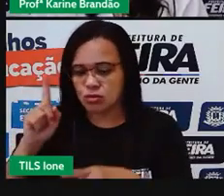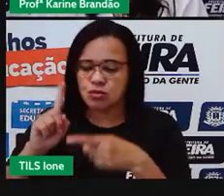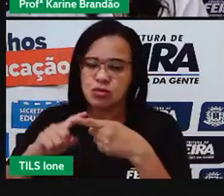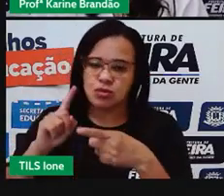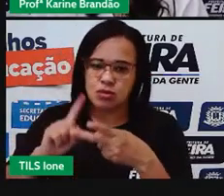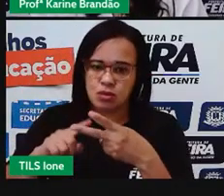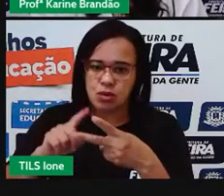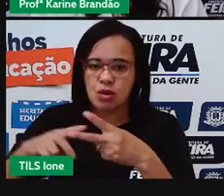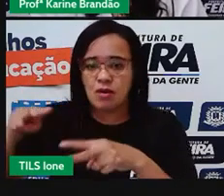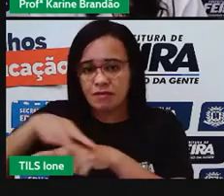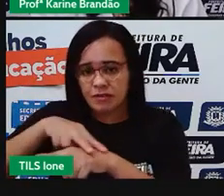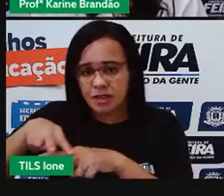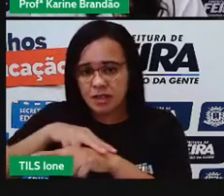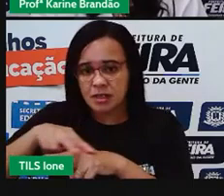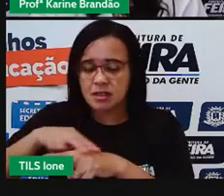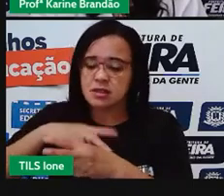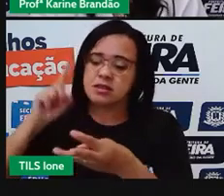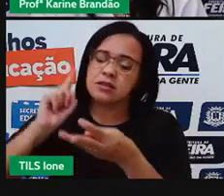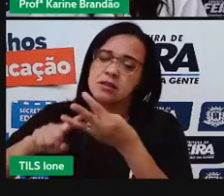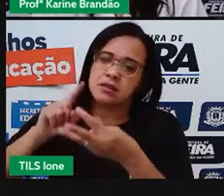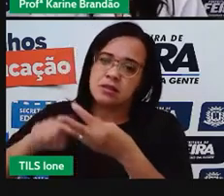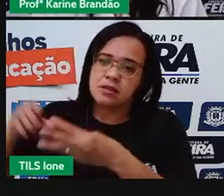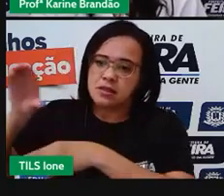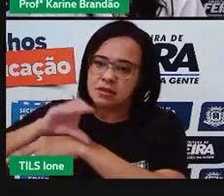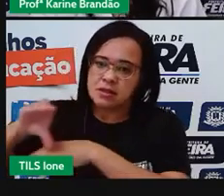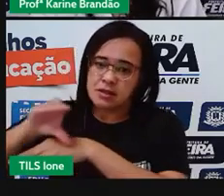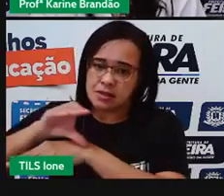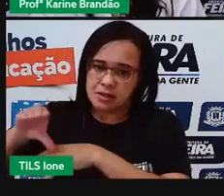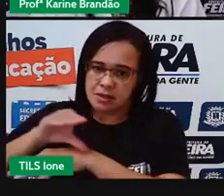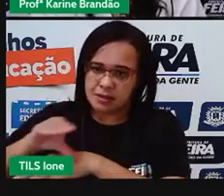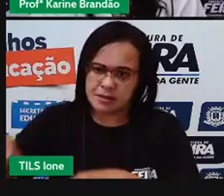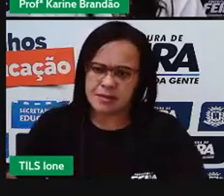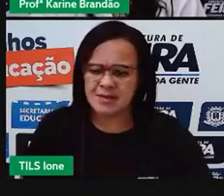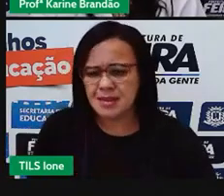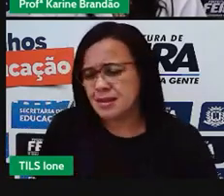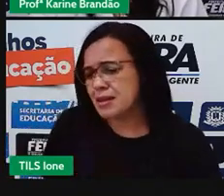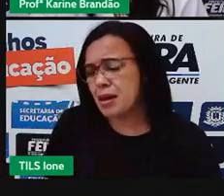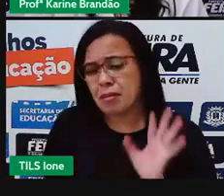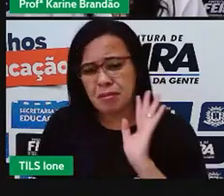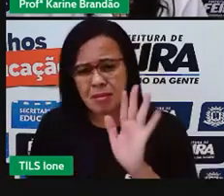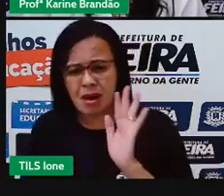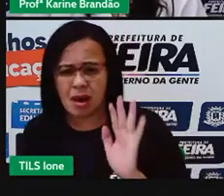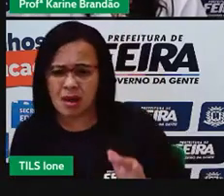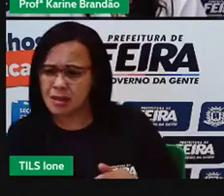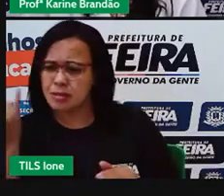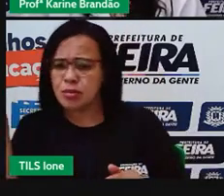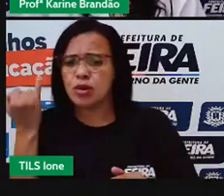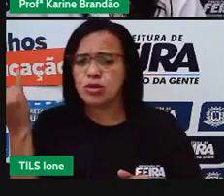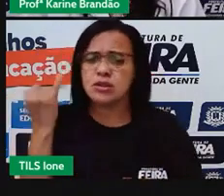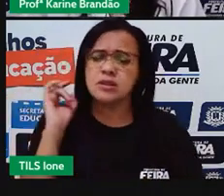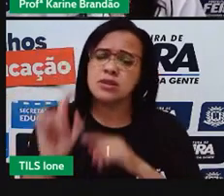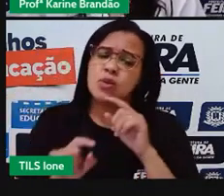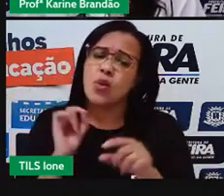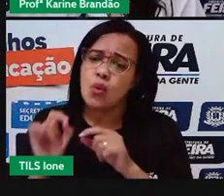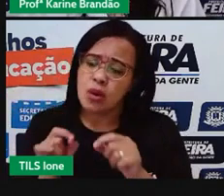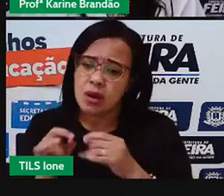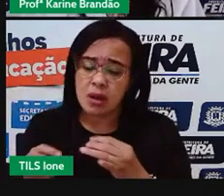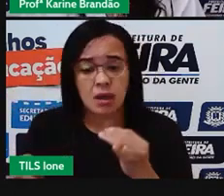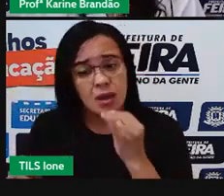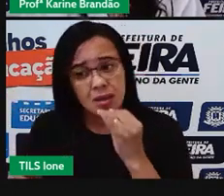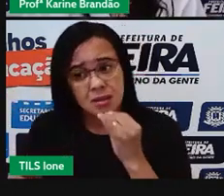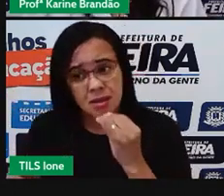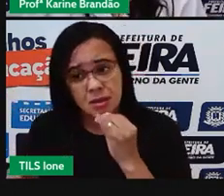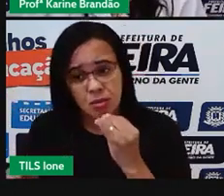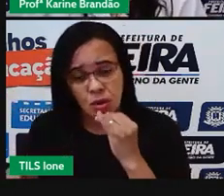Pro, e o que que impacta nisso? Por que que isso é importante, né? Porque, por exemplo, a gente, com a pegada